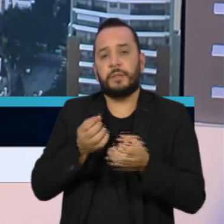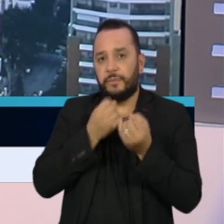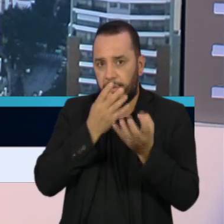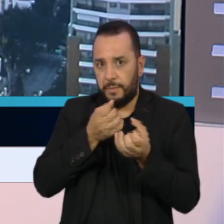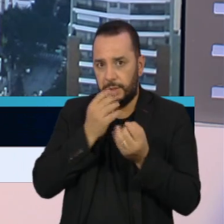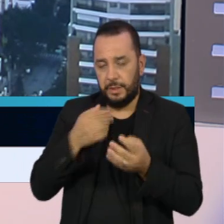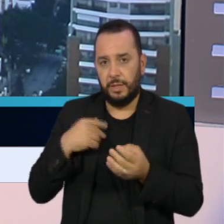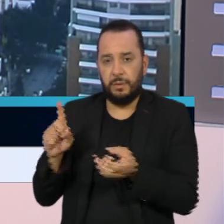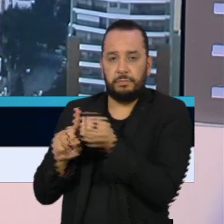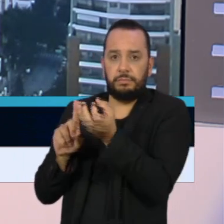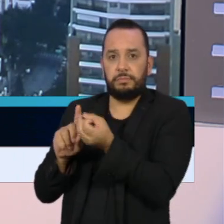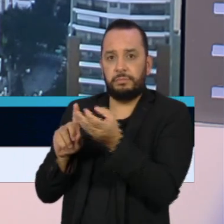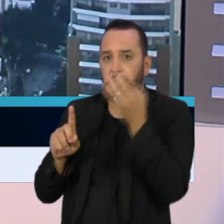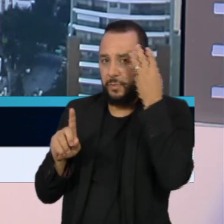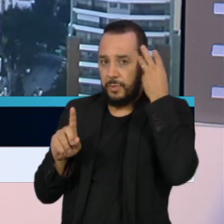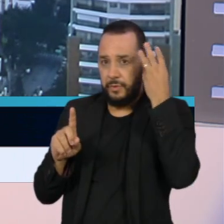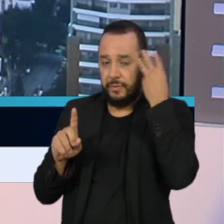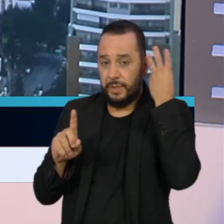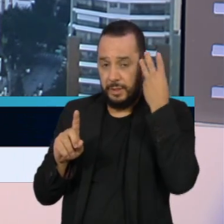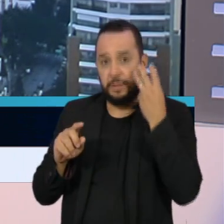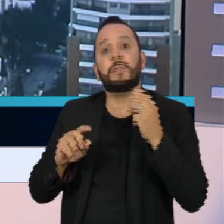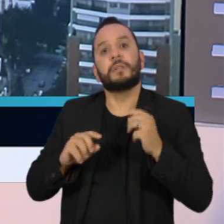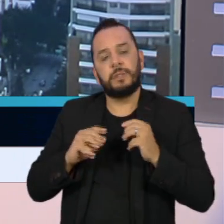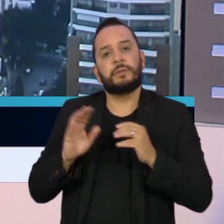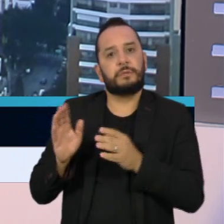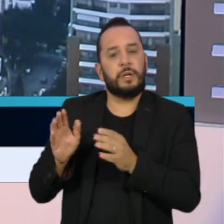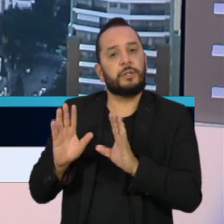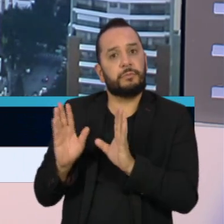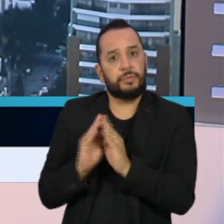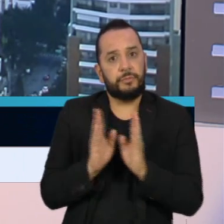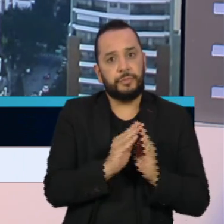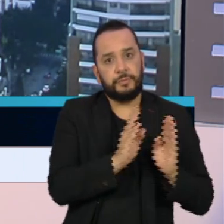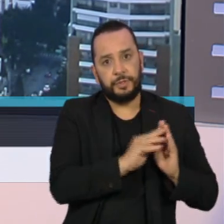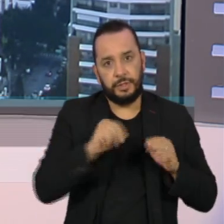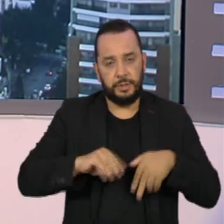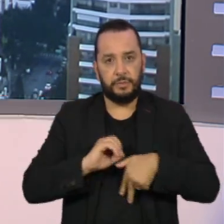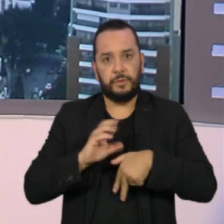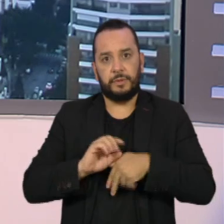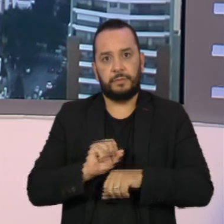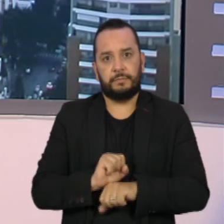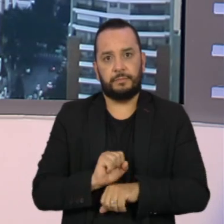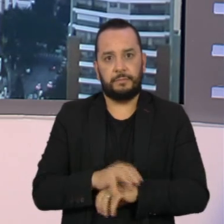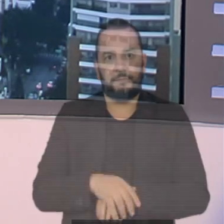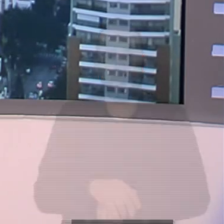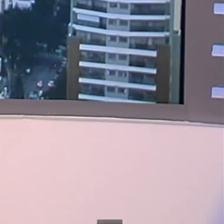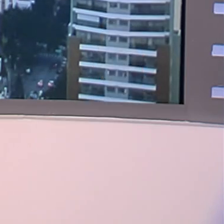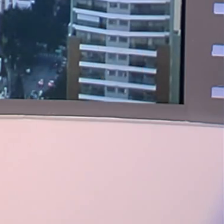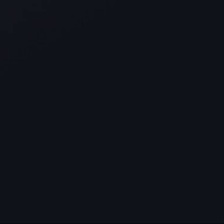depoimento do ex-governador do Rio de Janeiro, Wilson Witzel, ao longo da nossa programação. Fique com a gente.